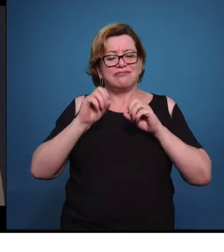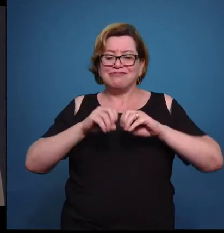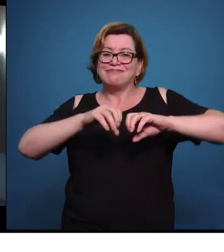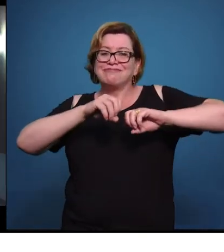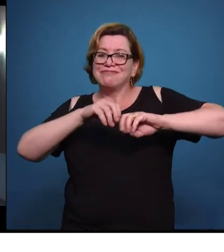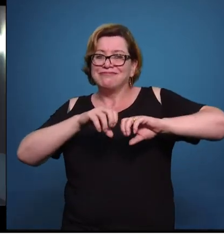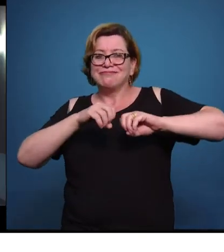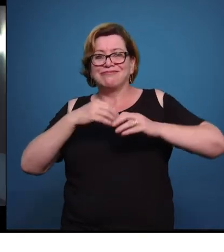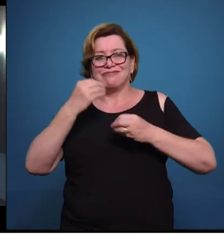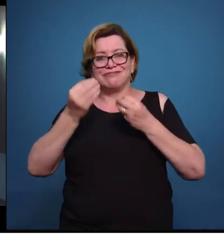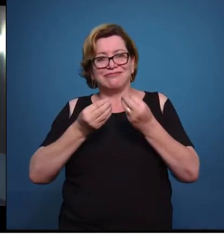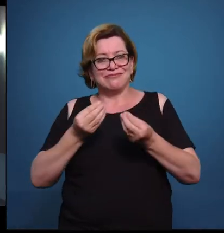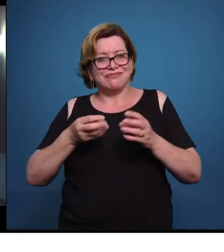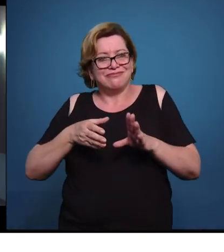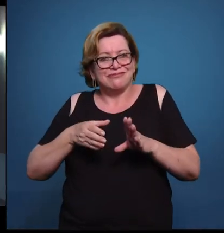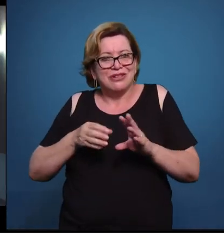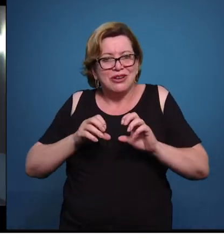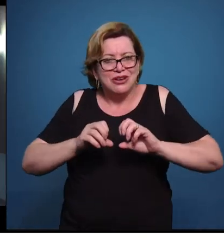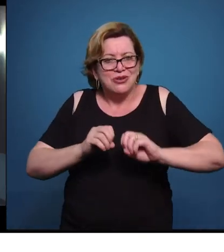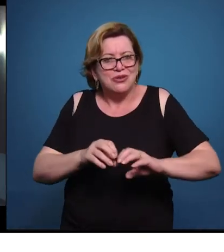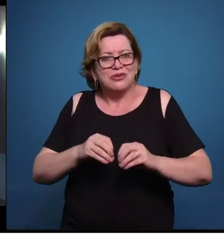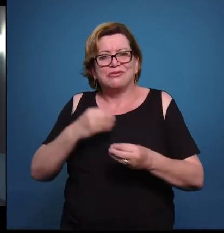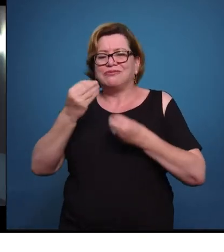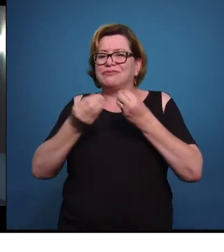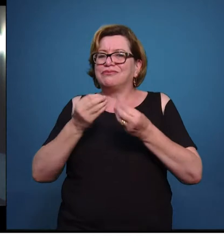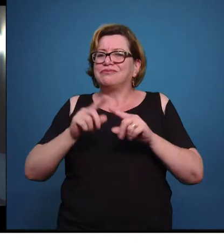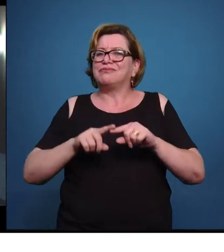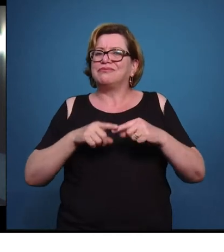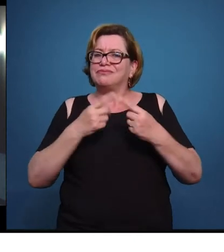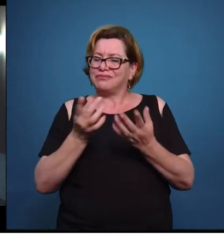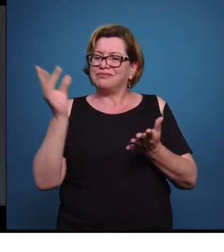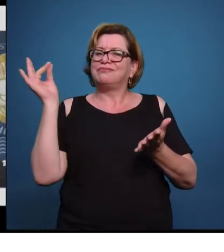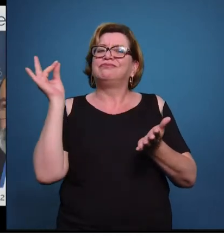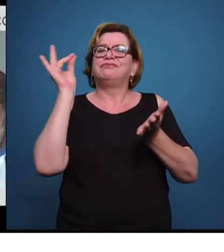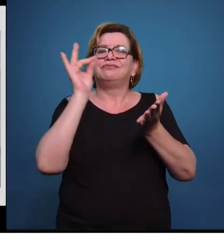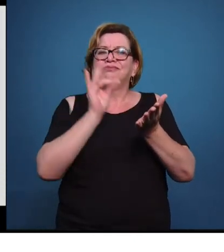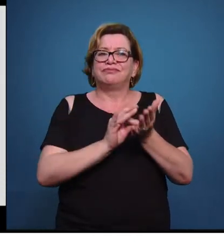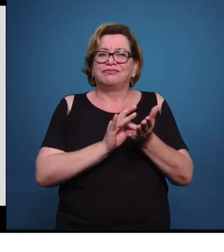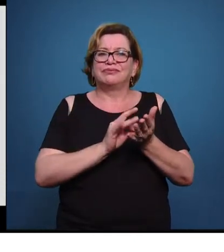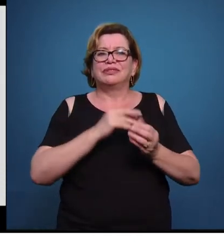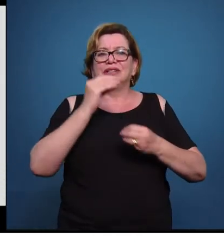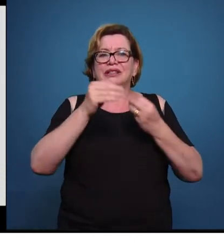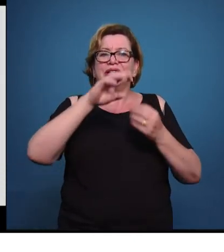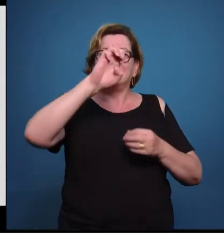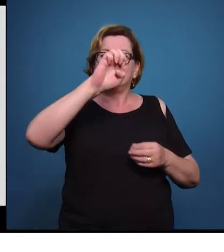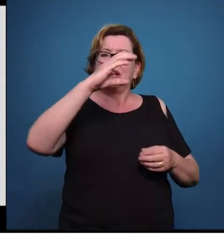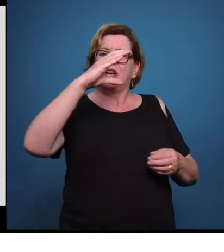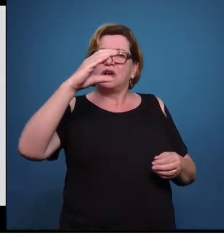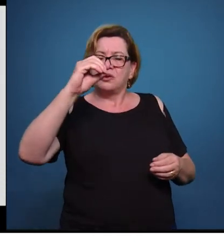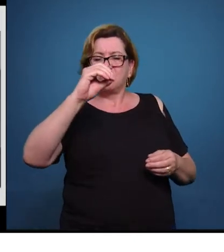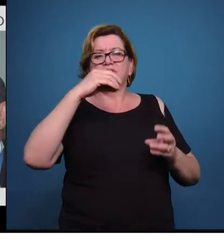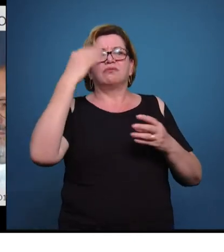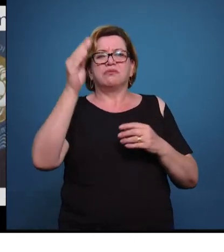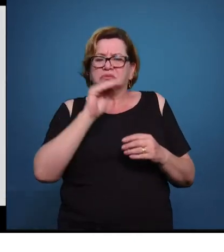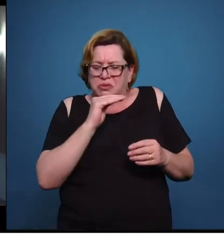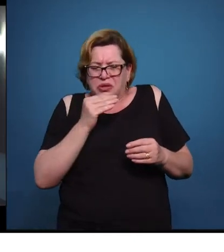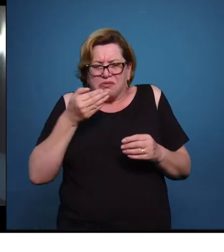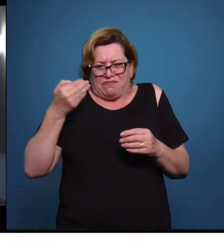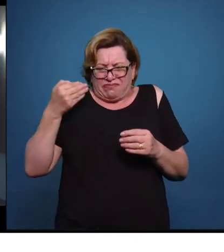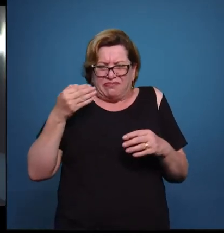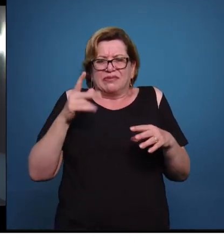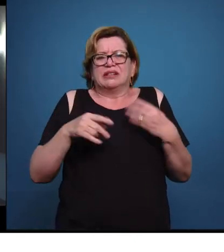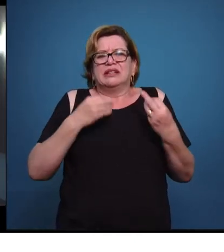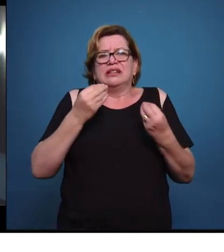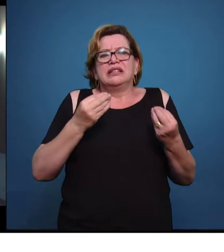sentido de educação mesmo. Agora, de fato, o Humberto Eco morreu faz pouquíssimo tempo, né?